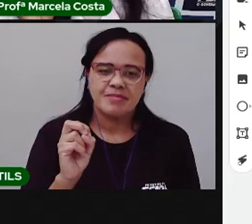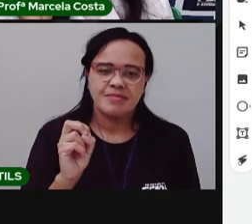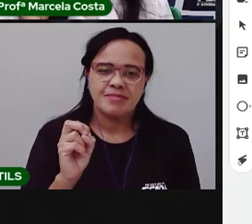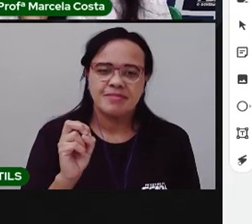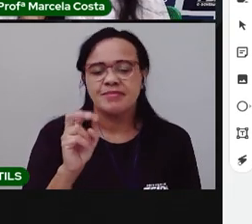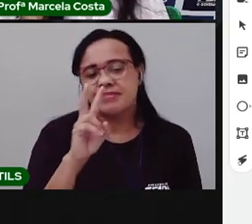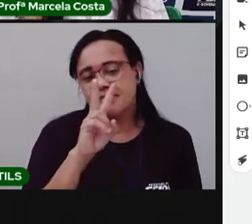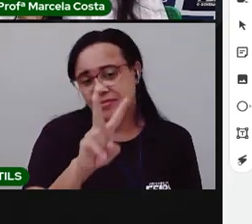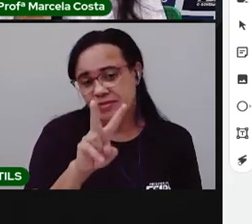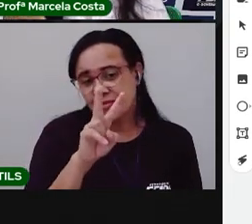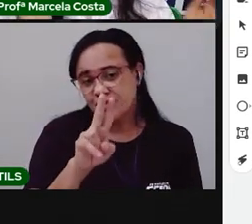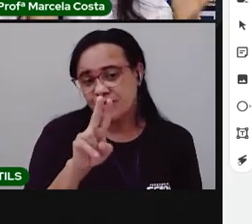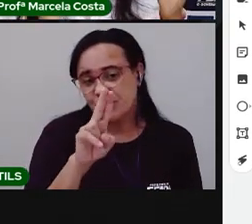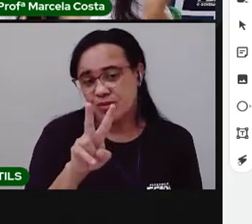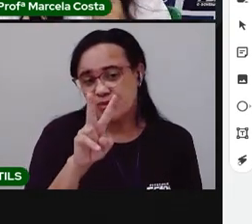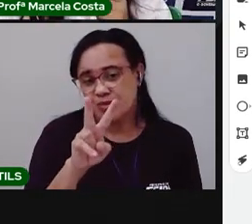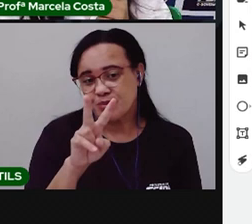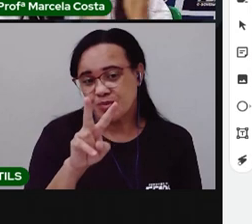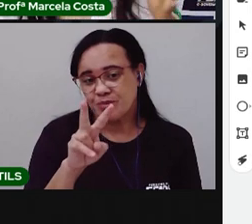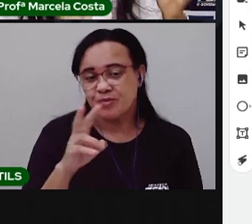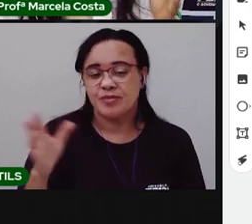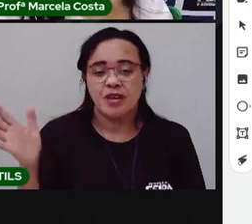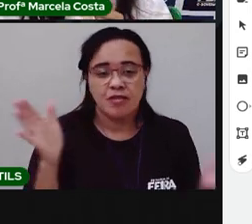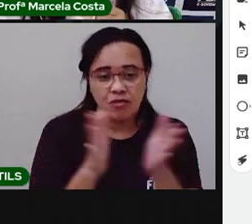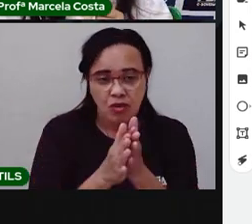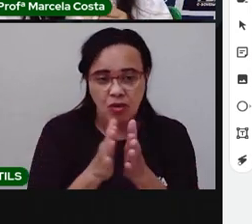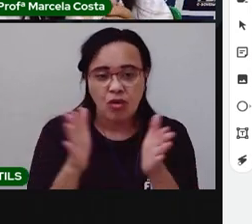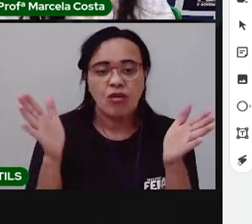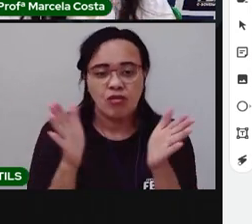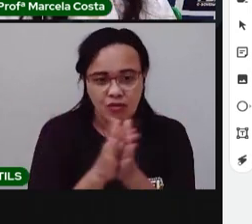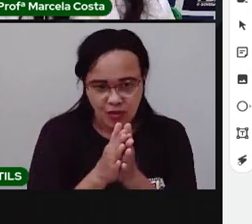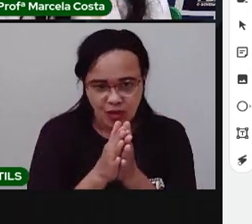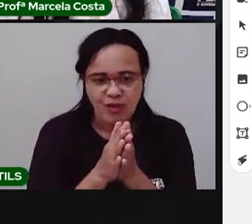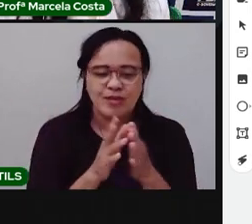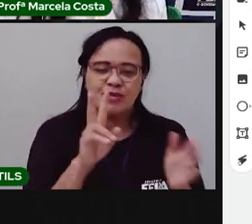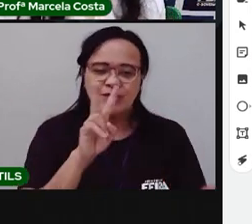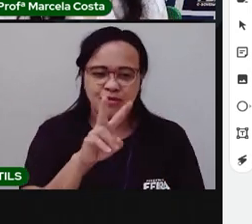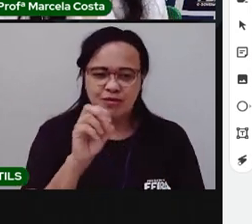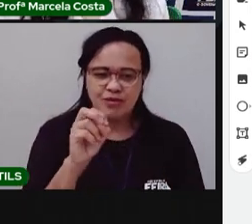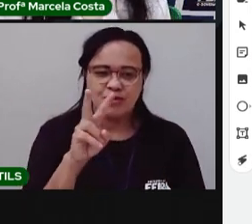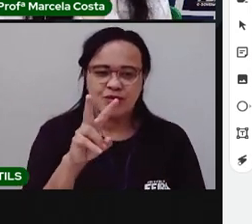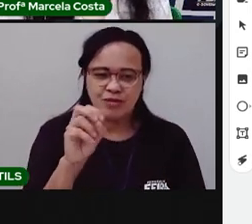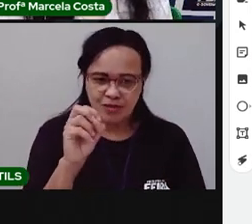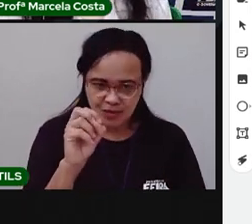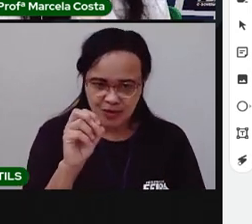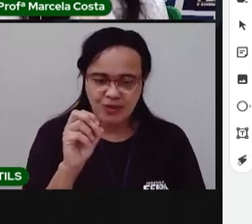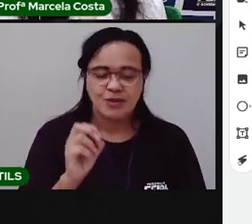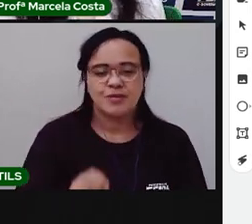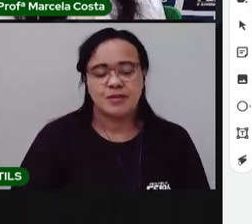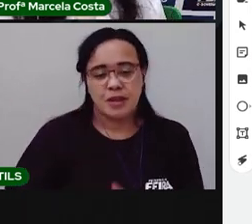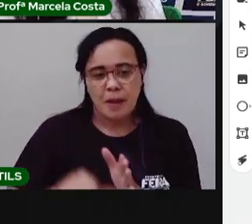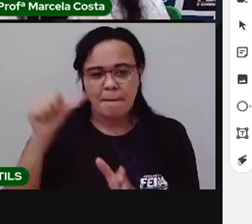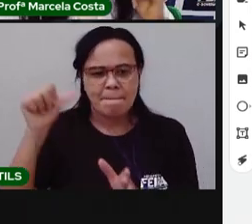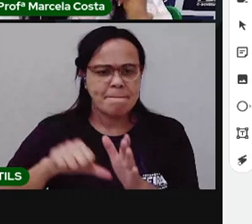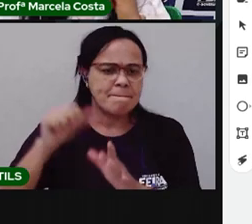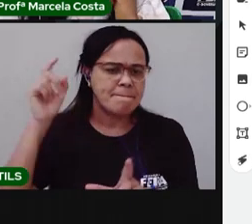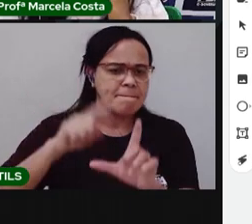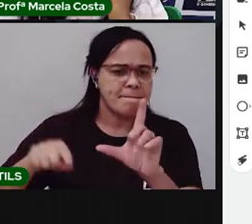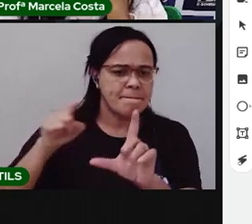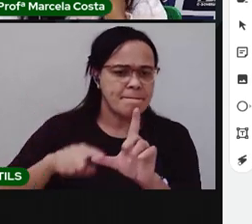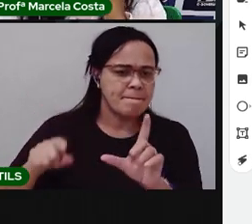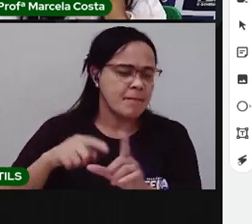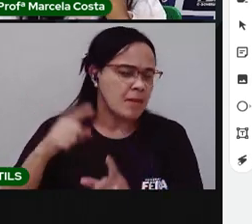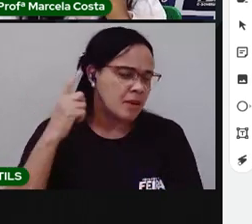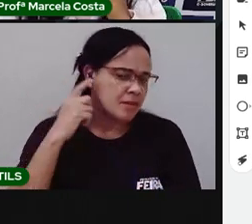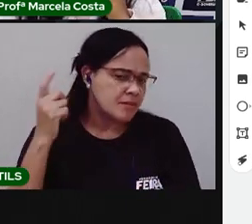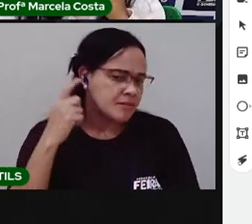Duas vezes, né? Vô. Vô. Vô. Qual é a primeira letra? Qual é o som inicial que